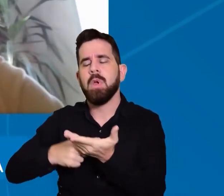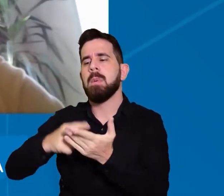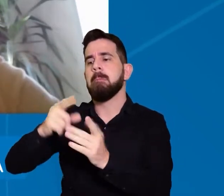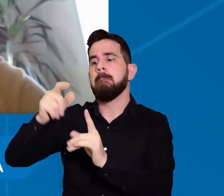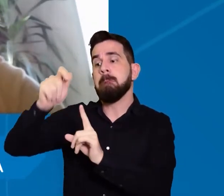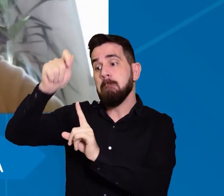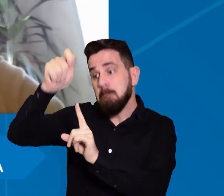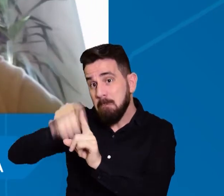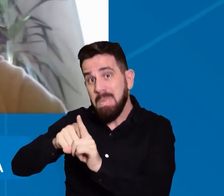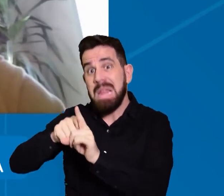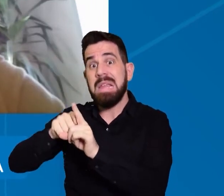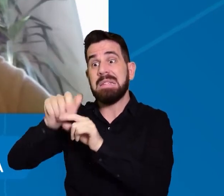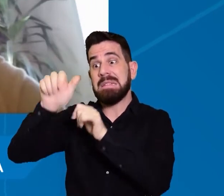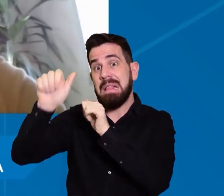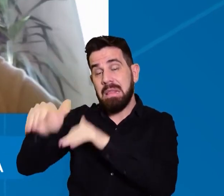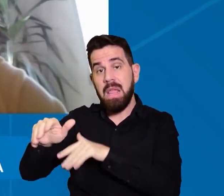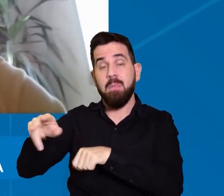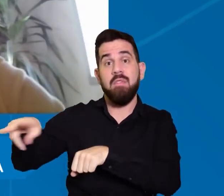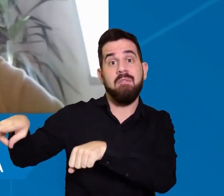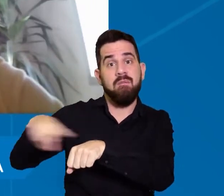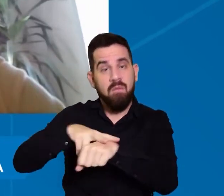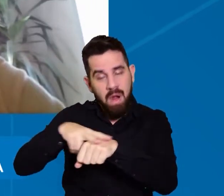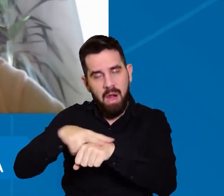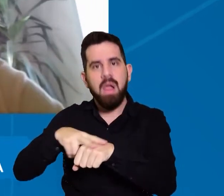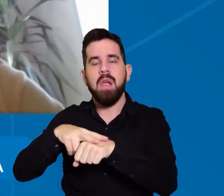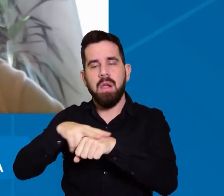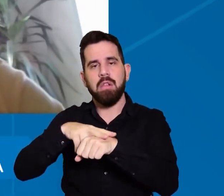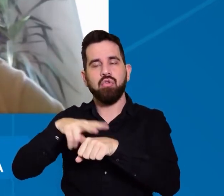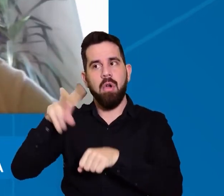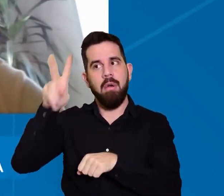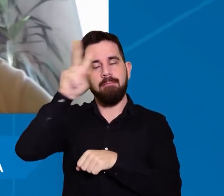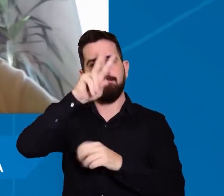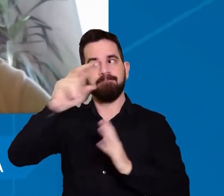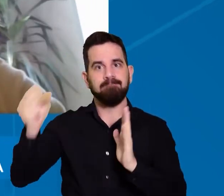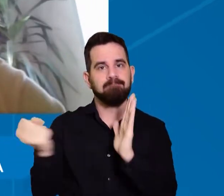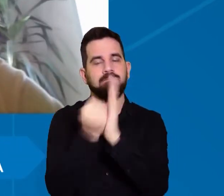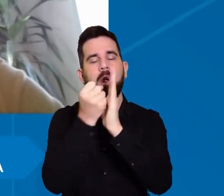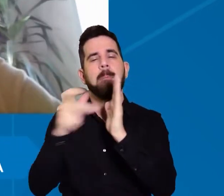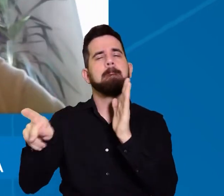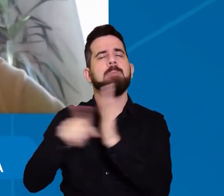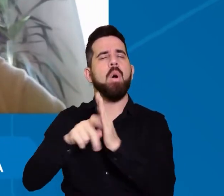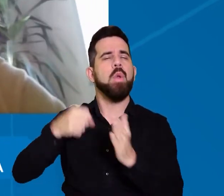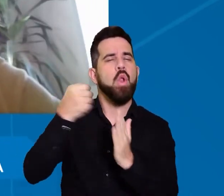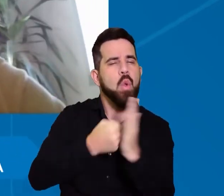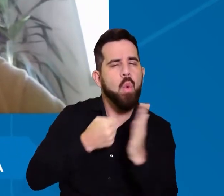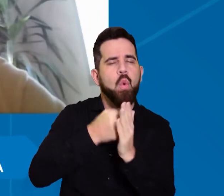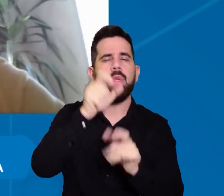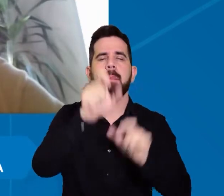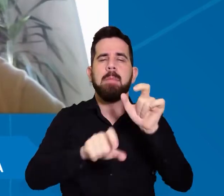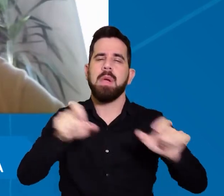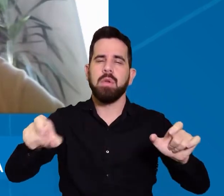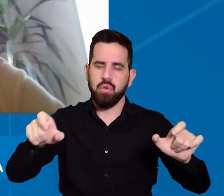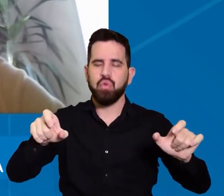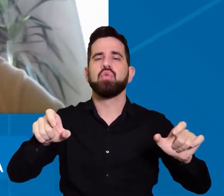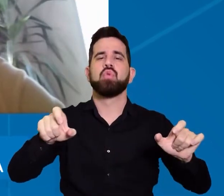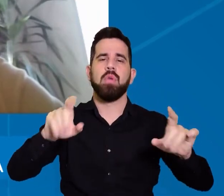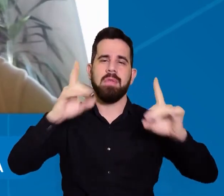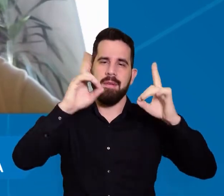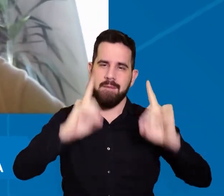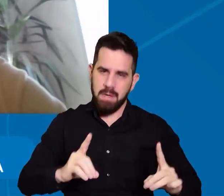setembro verde como o mês de luta da pessoa com deficiência. Isso foi feito tanto no âmbito do Estado de Goiás, em